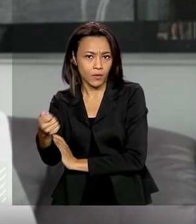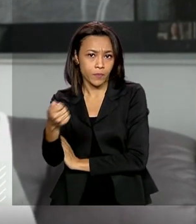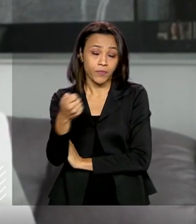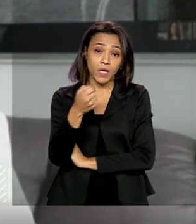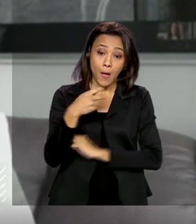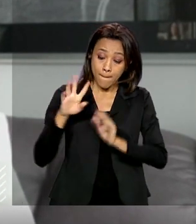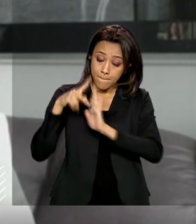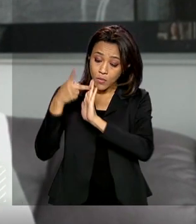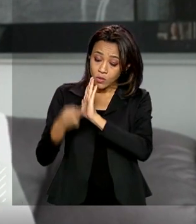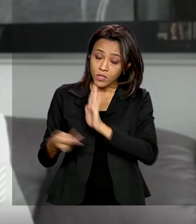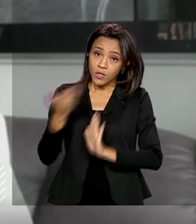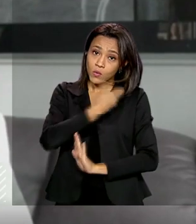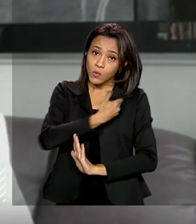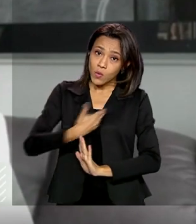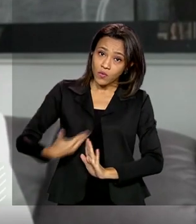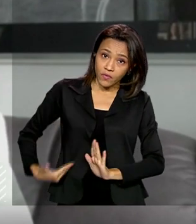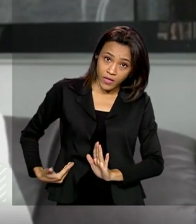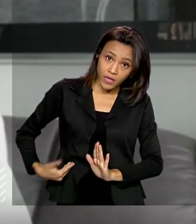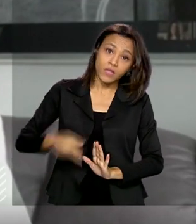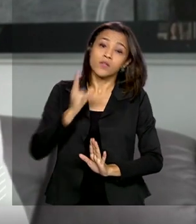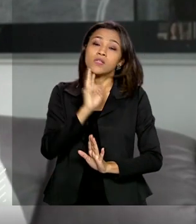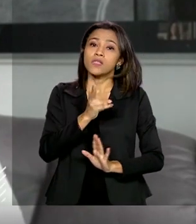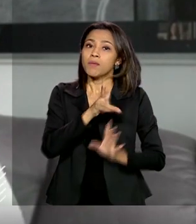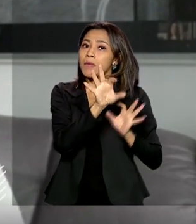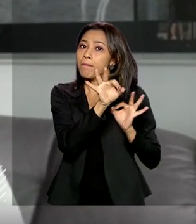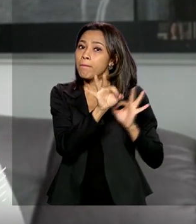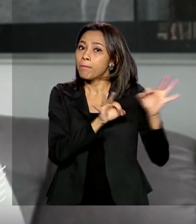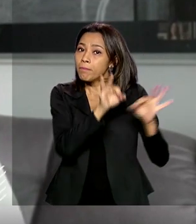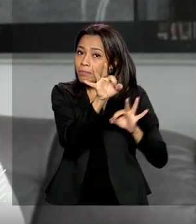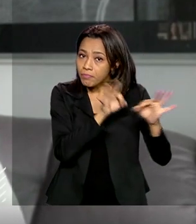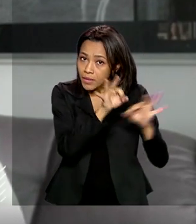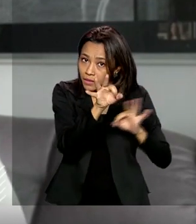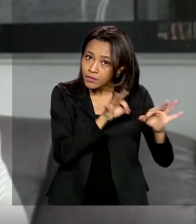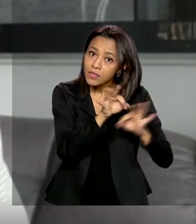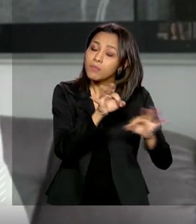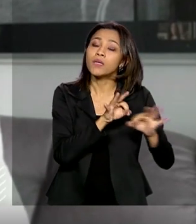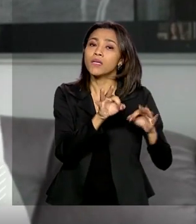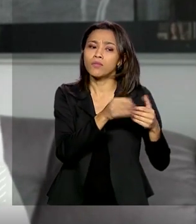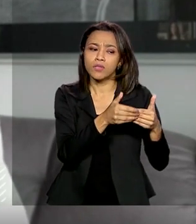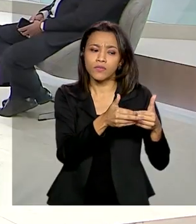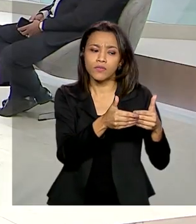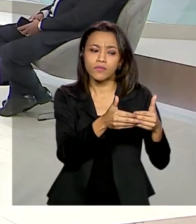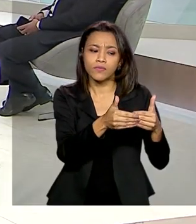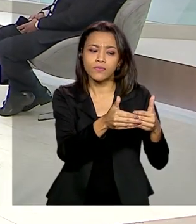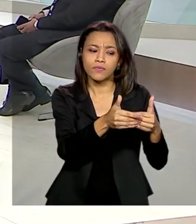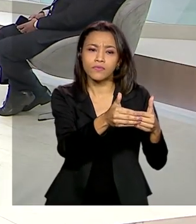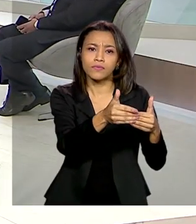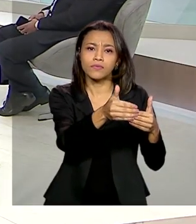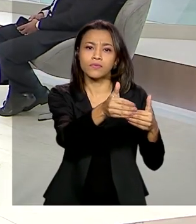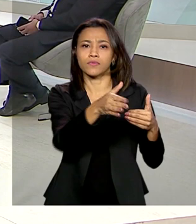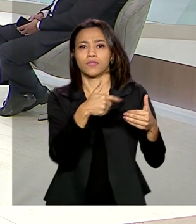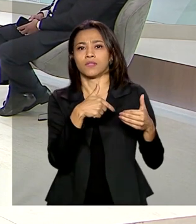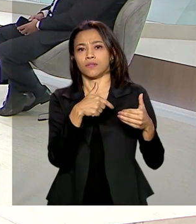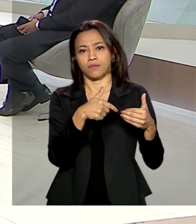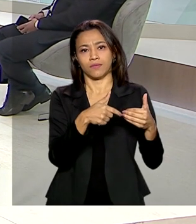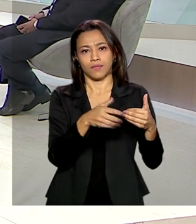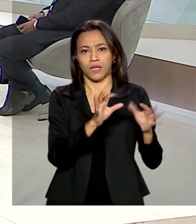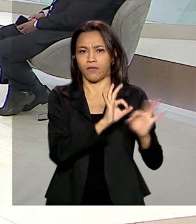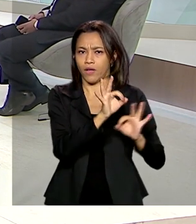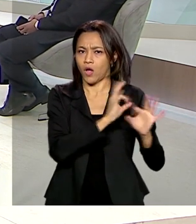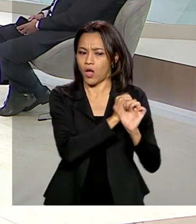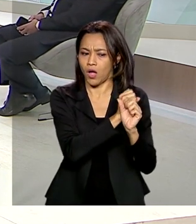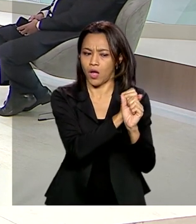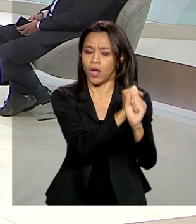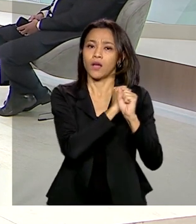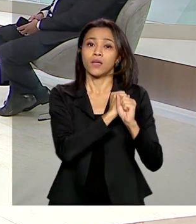projeto do governo se baseia em créditos presumidos numa não cumulatividade que vai sendo deduzida ao longo da cadeia. E é nessa